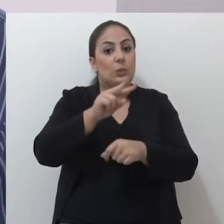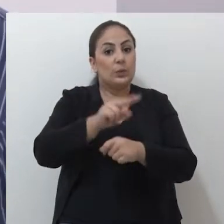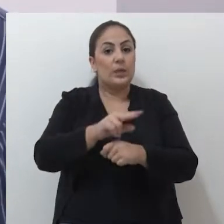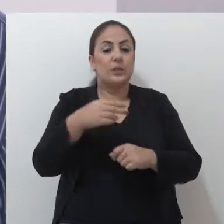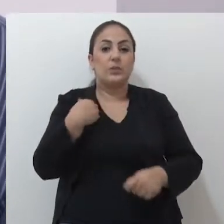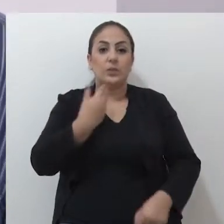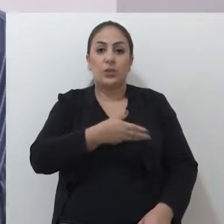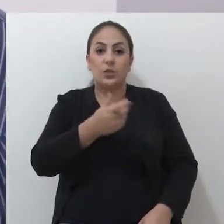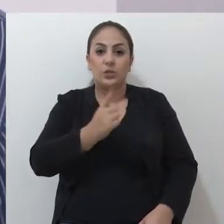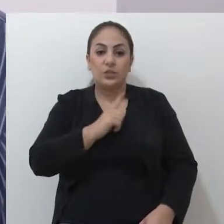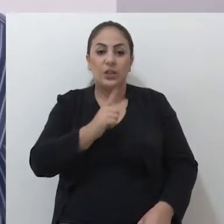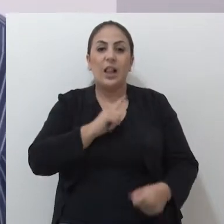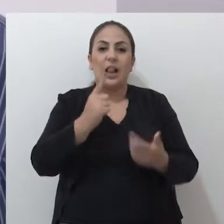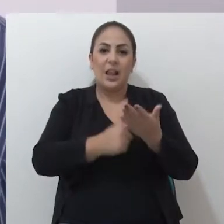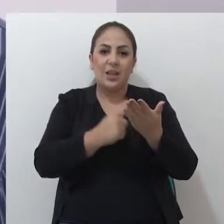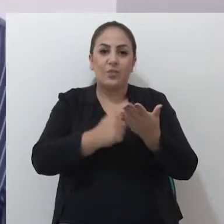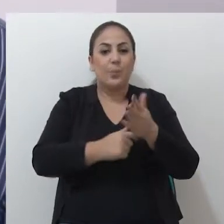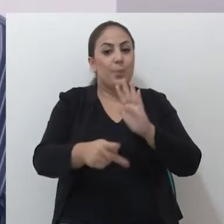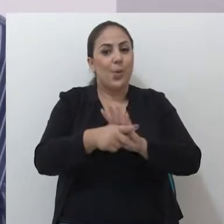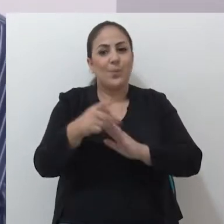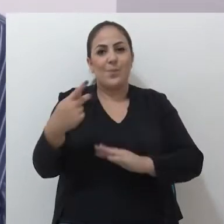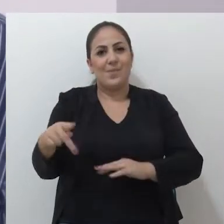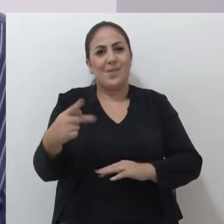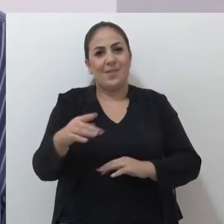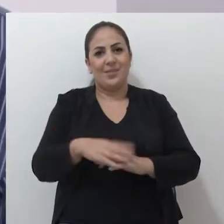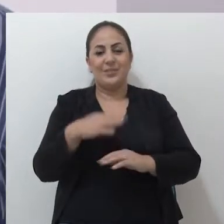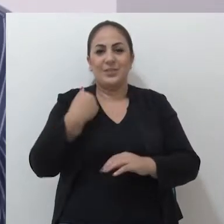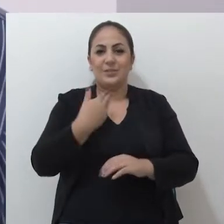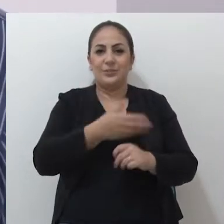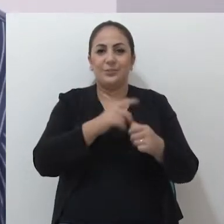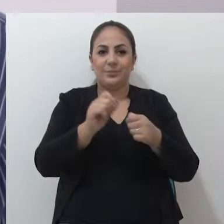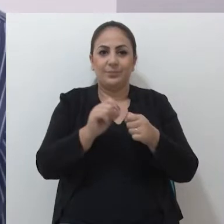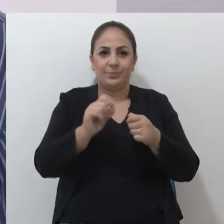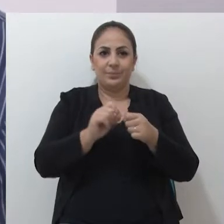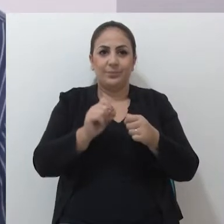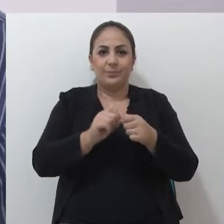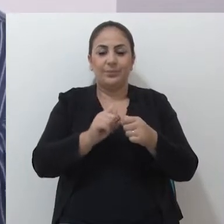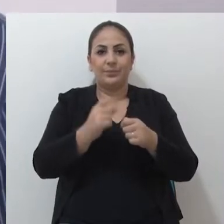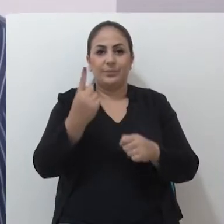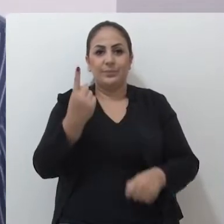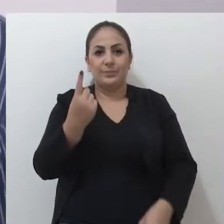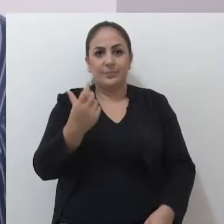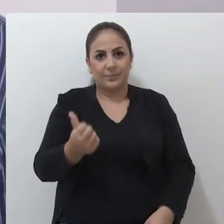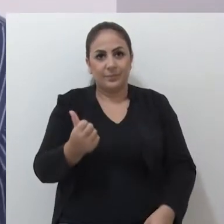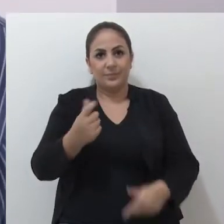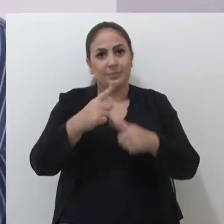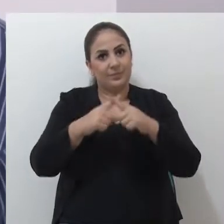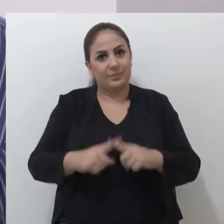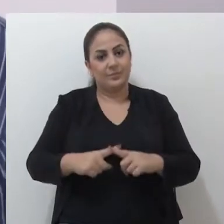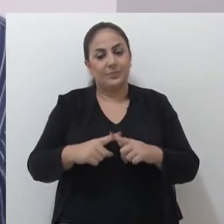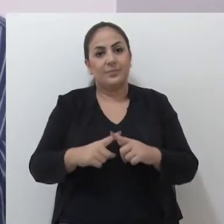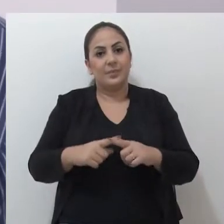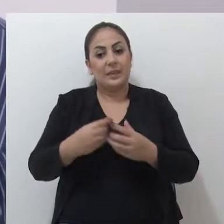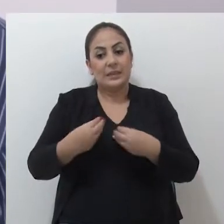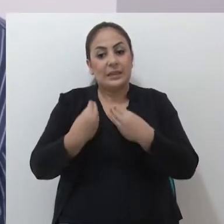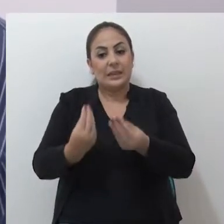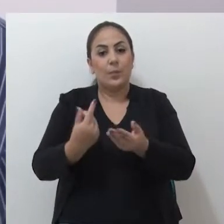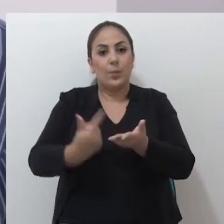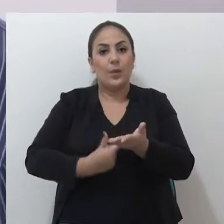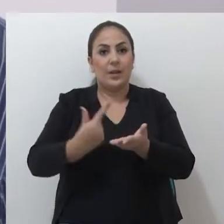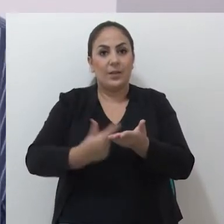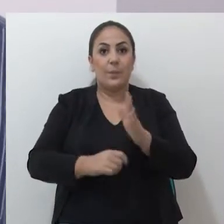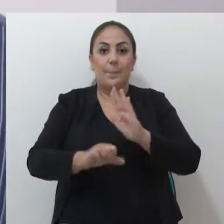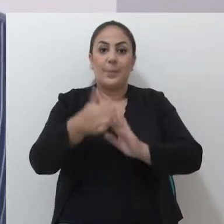cuidado e nós tínhamos alguns livros apropriados. Então fizemos a 16ª edição, entregamos os livros